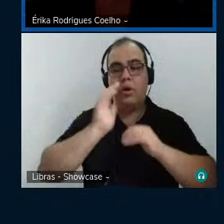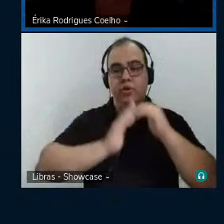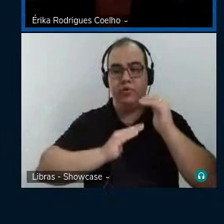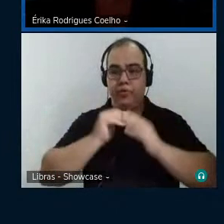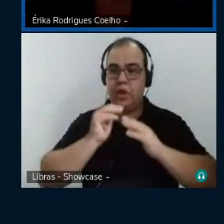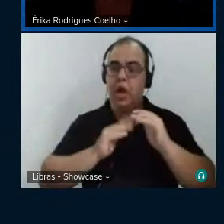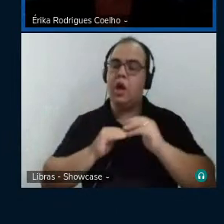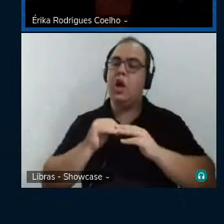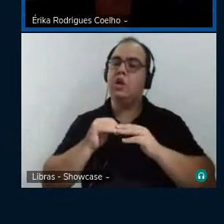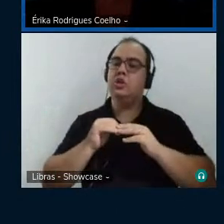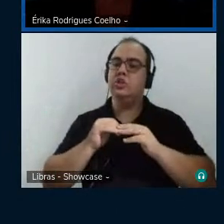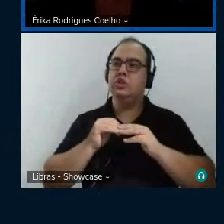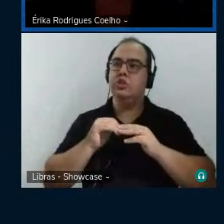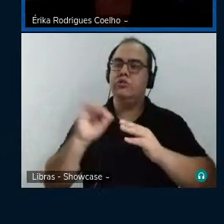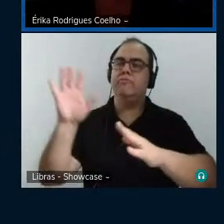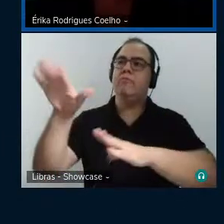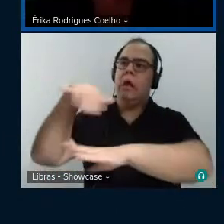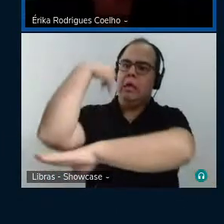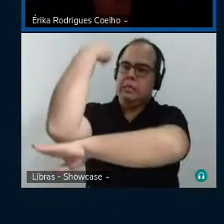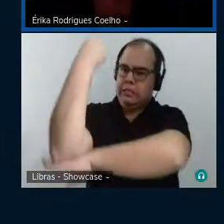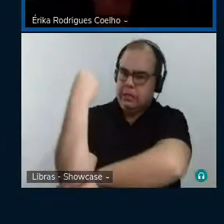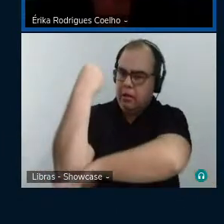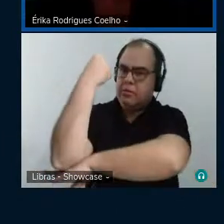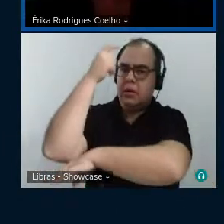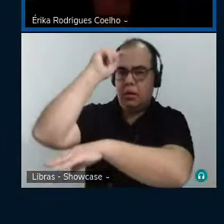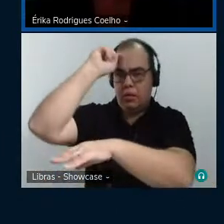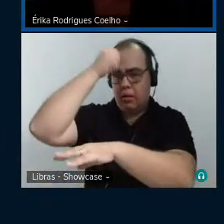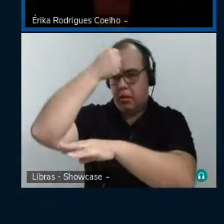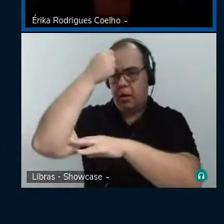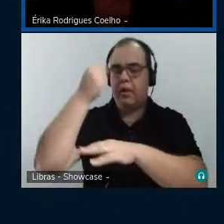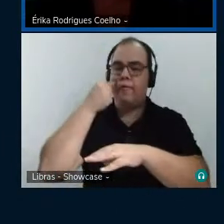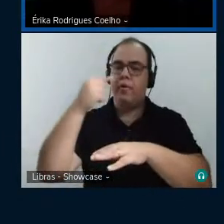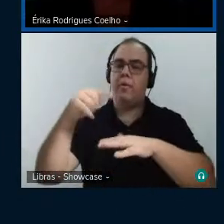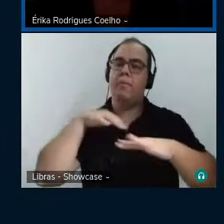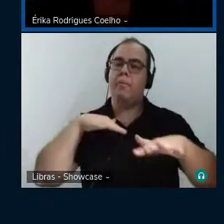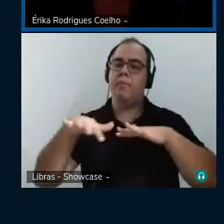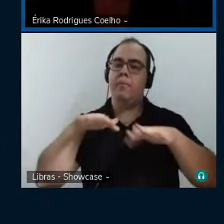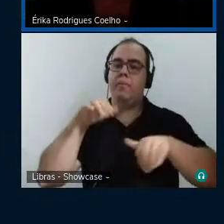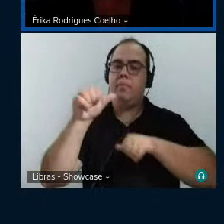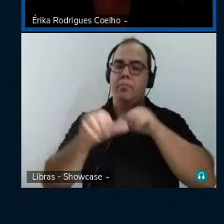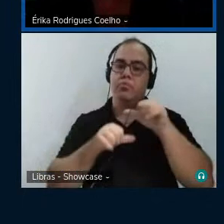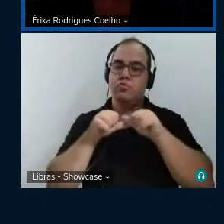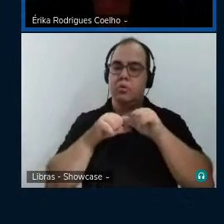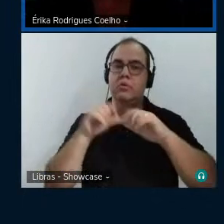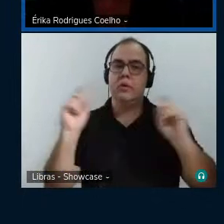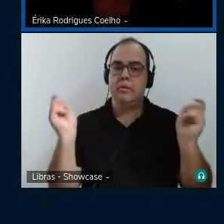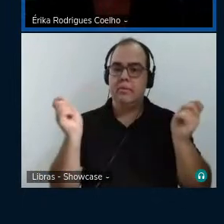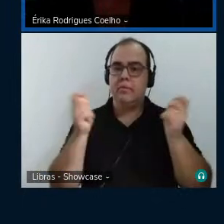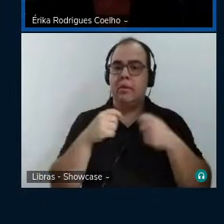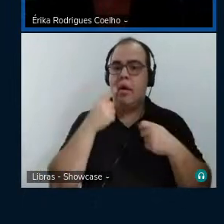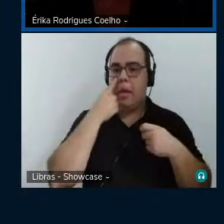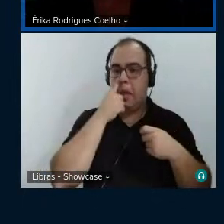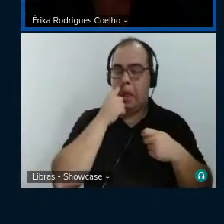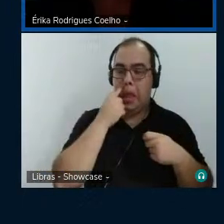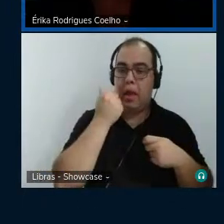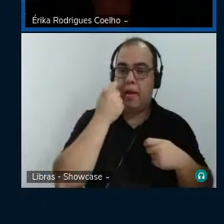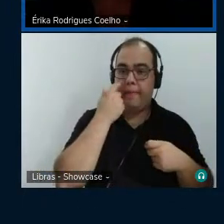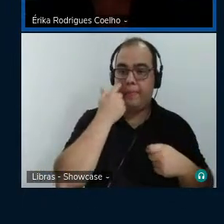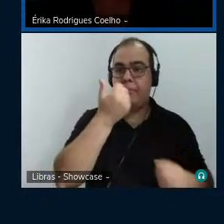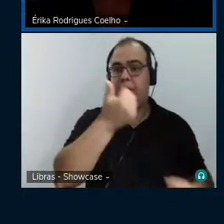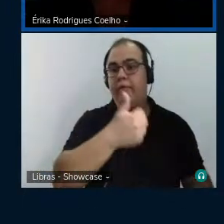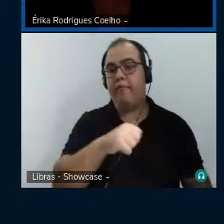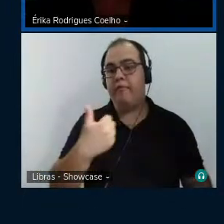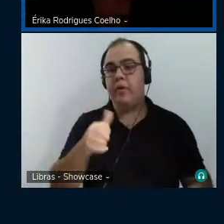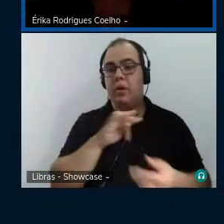resistência negra, com capacidade de promover essas mudanças, avaliando a arte como sensibilizadora do espaço